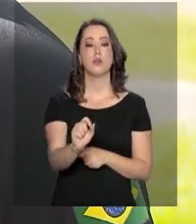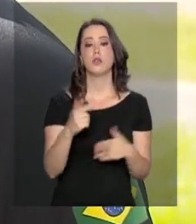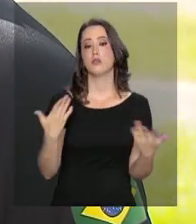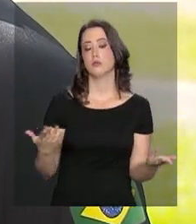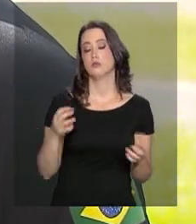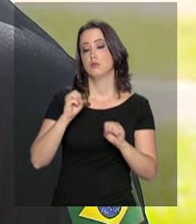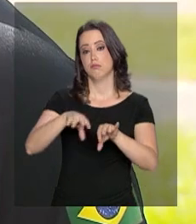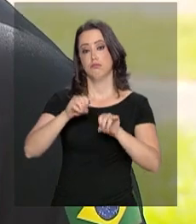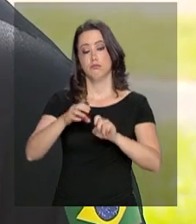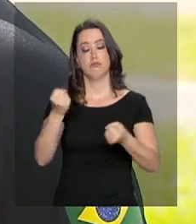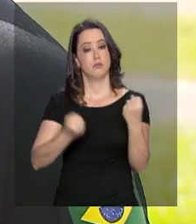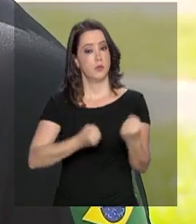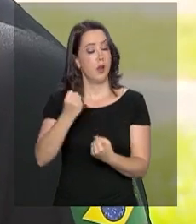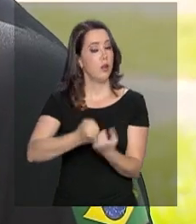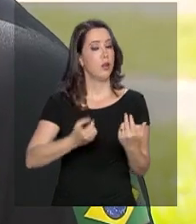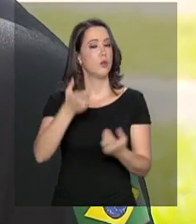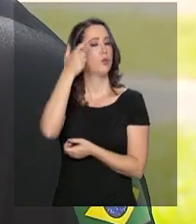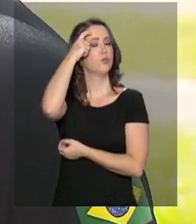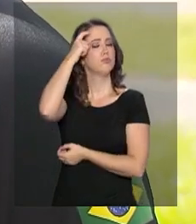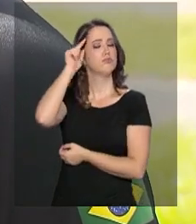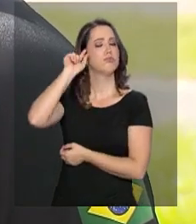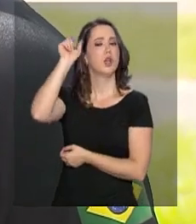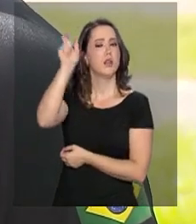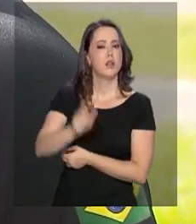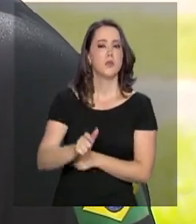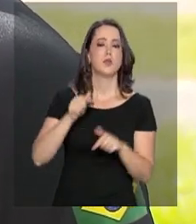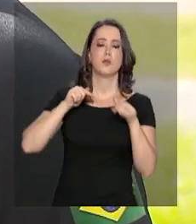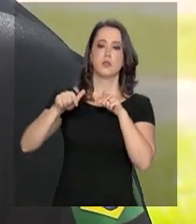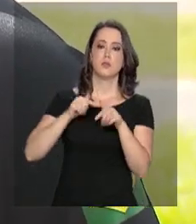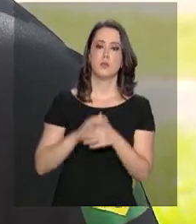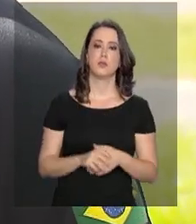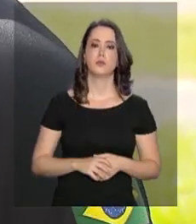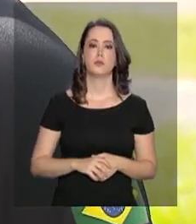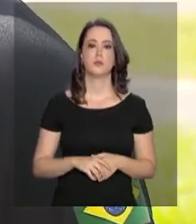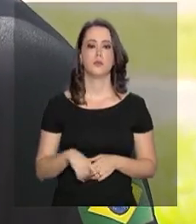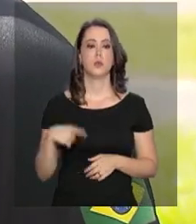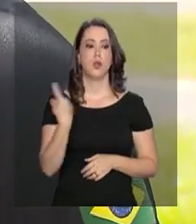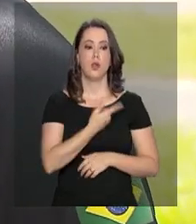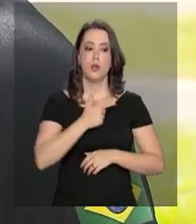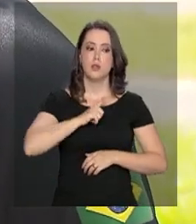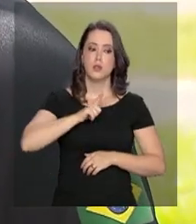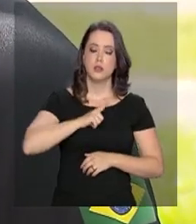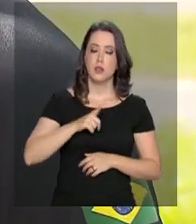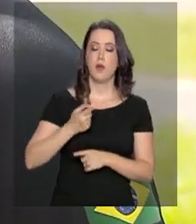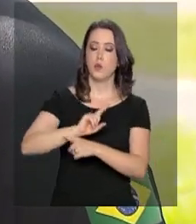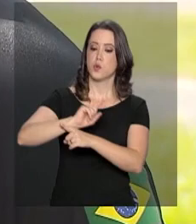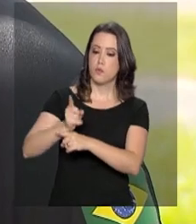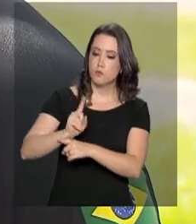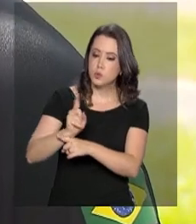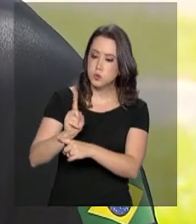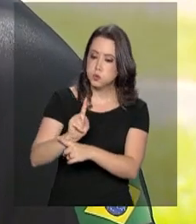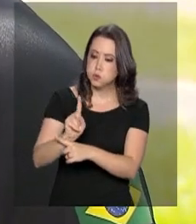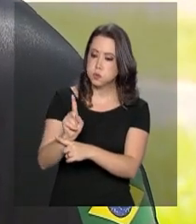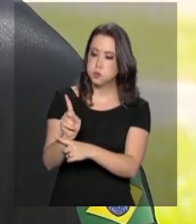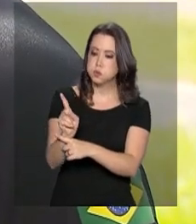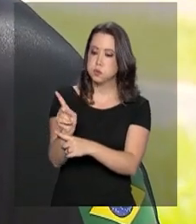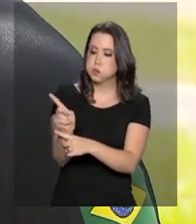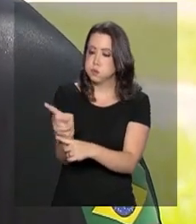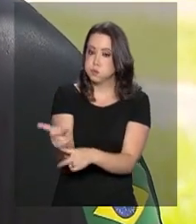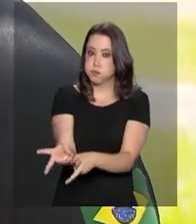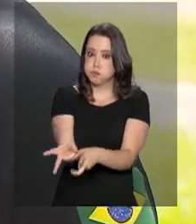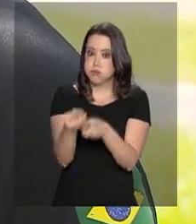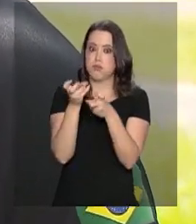de repente, na educação no trânsito, na conscientização do motorista? Bom, nós temos o excesso de velocidade com o maior número de